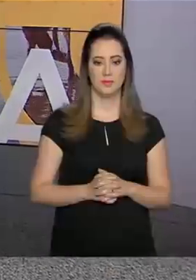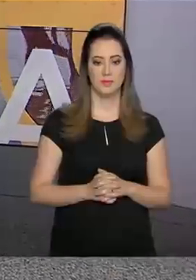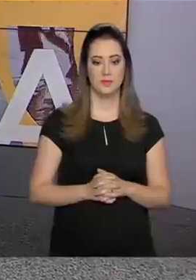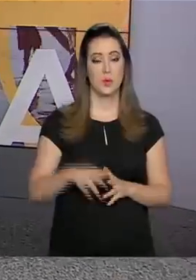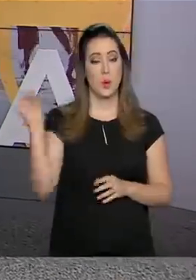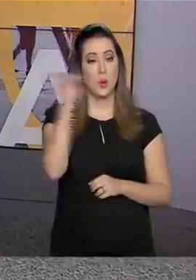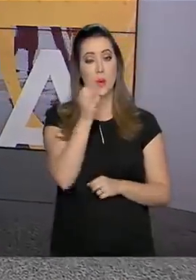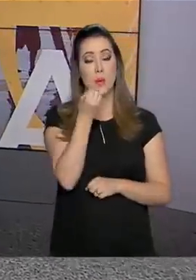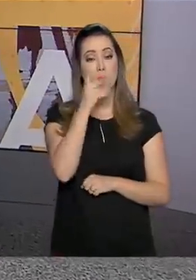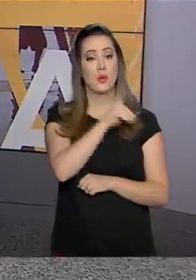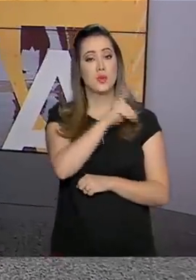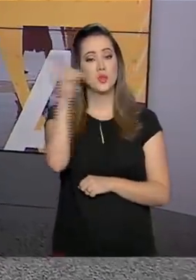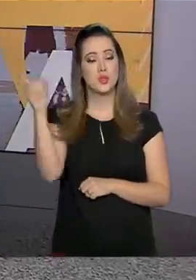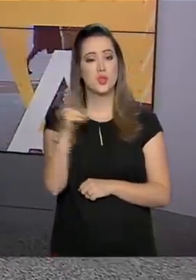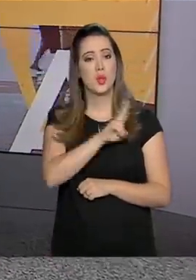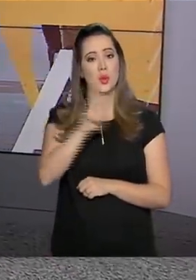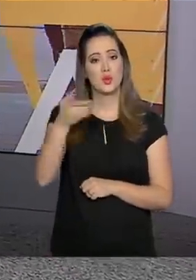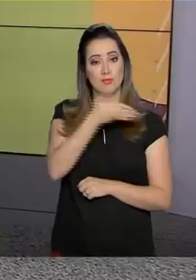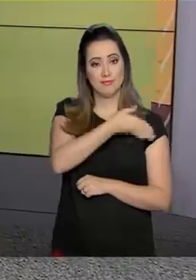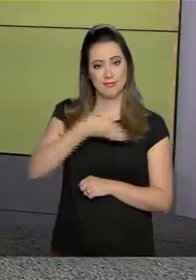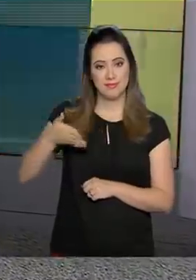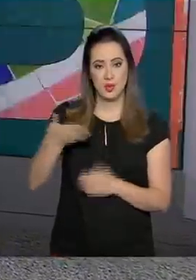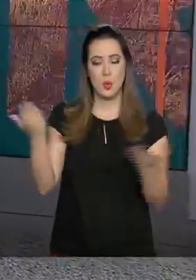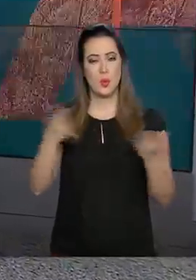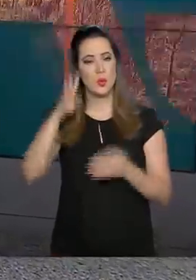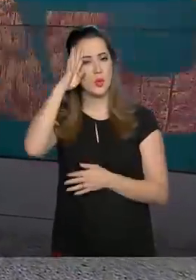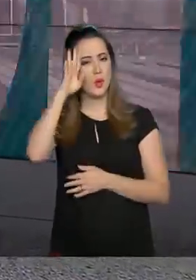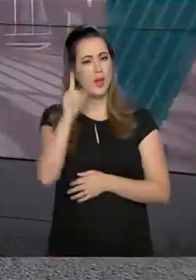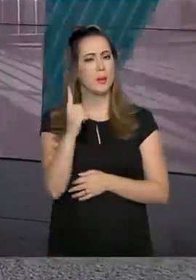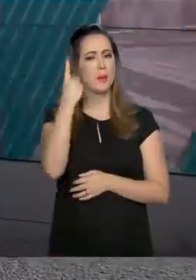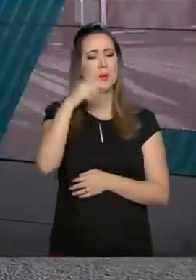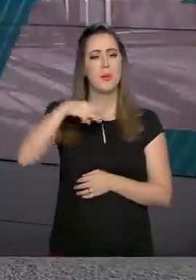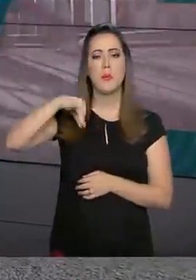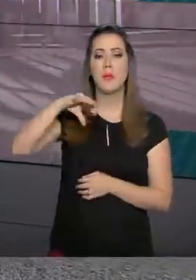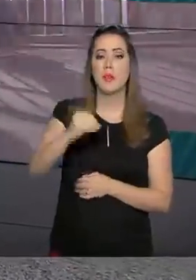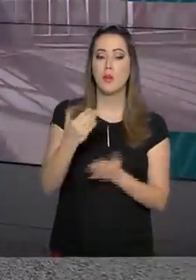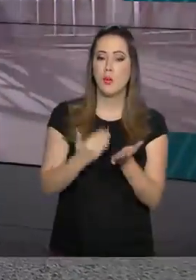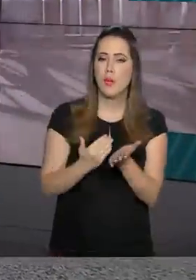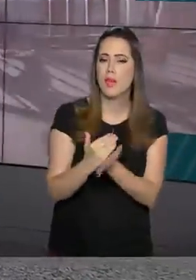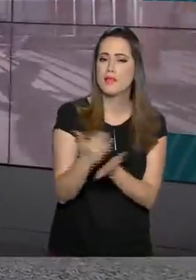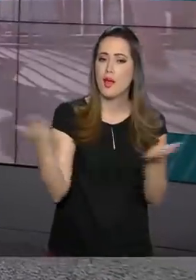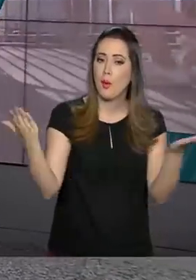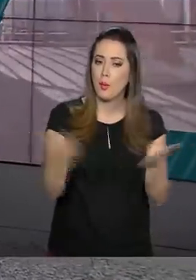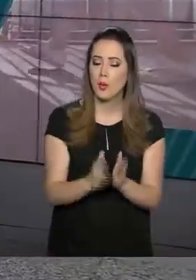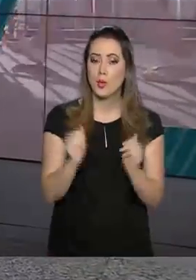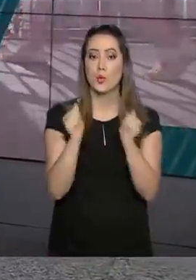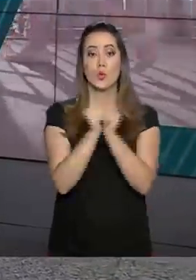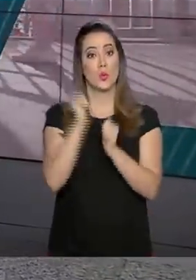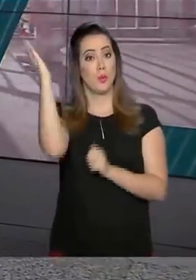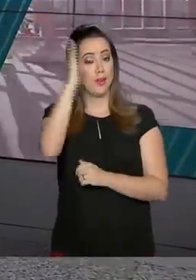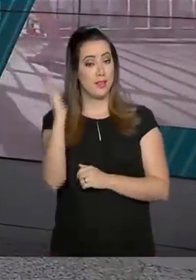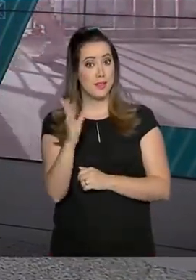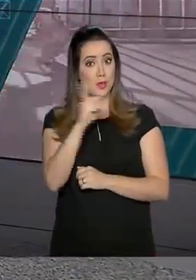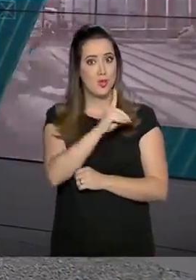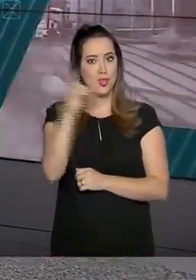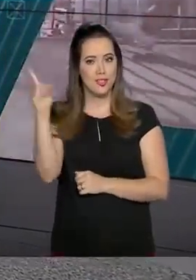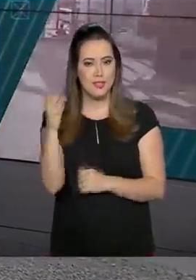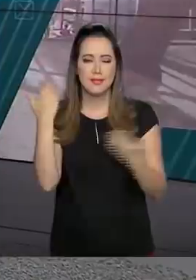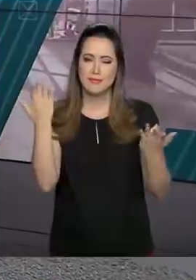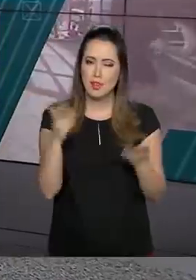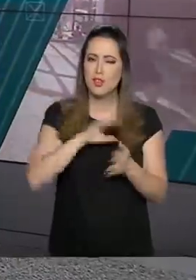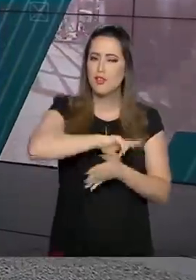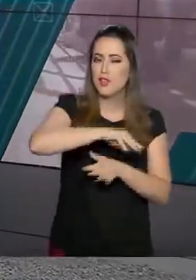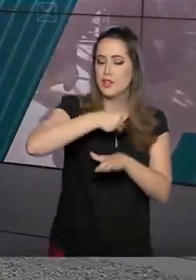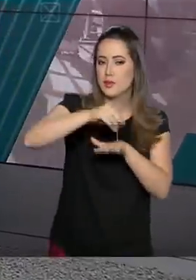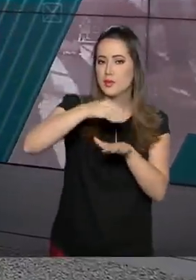Olá, bom dia, eu sou Carla Vatier, hoje é quarta-feira, 1º de maio. A partir de agora, estamos juntos no Brasil em Dia, com muita informação e